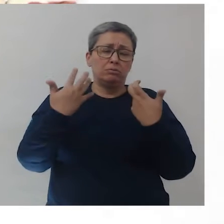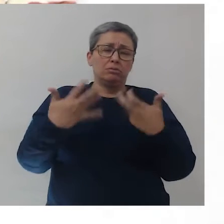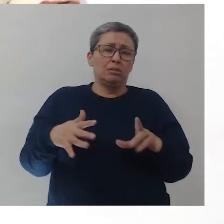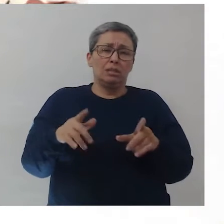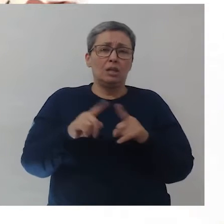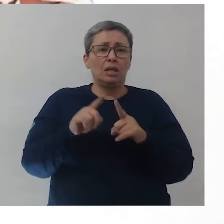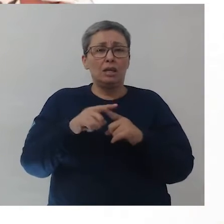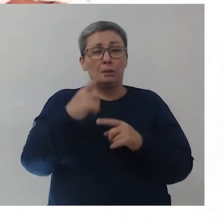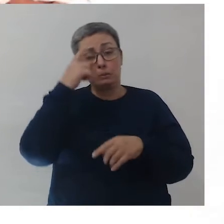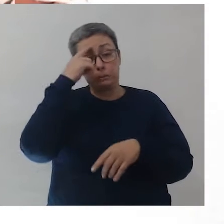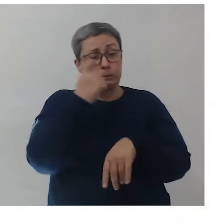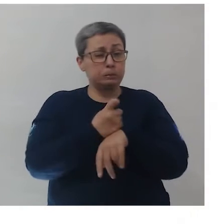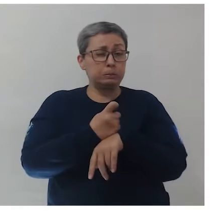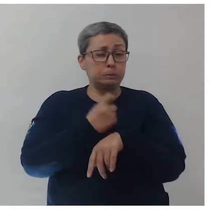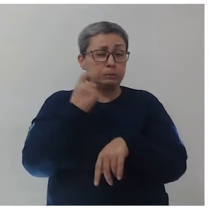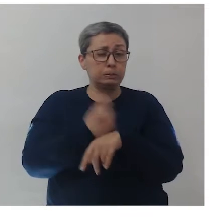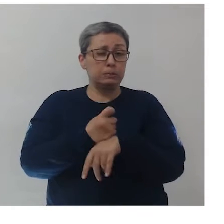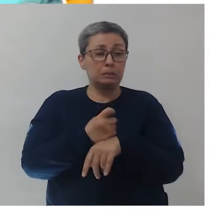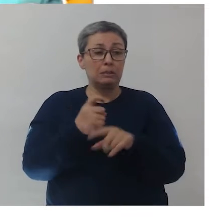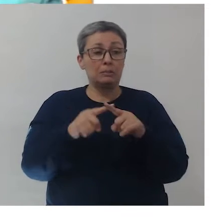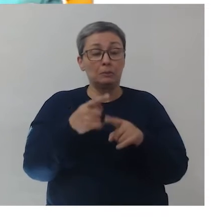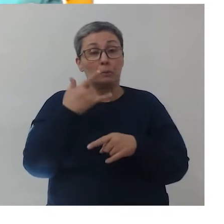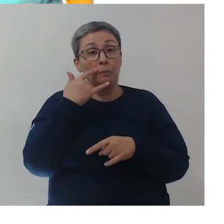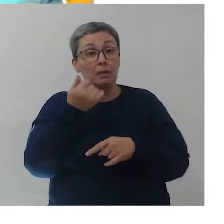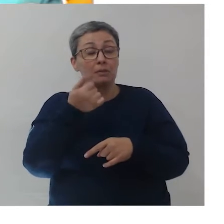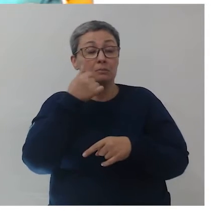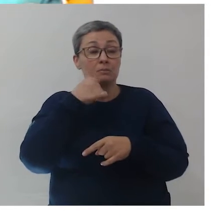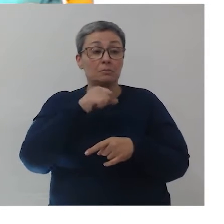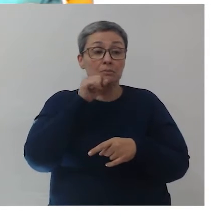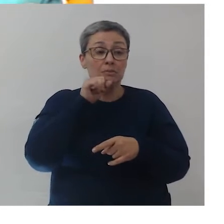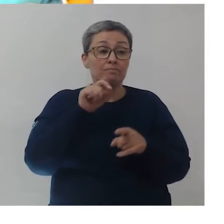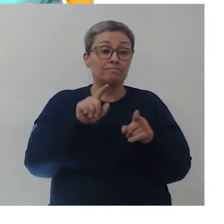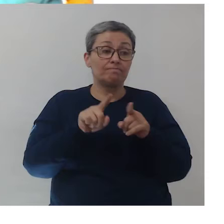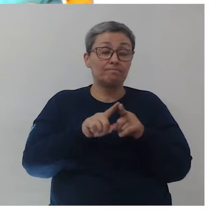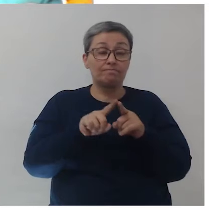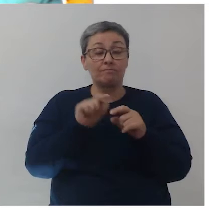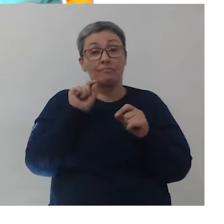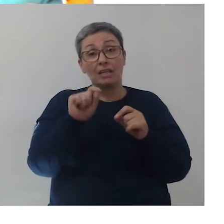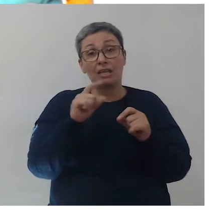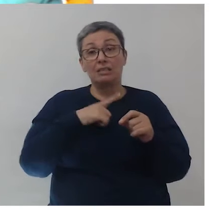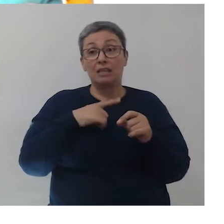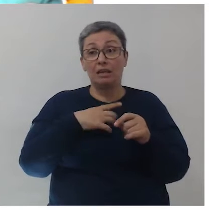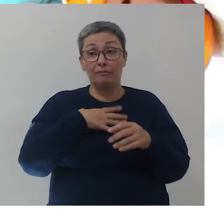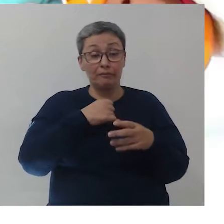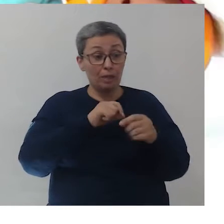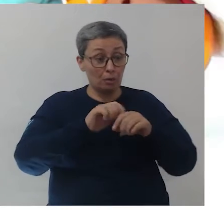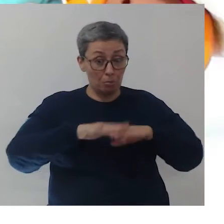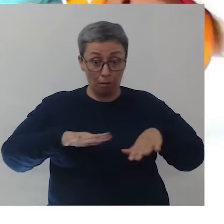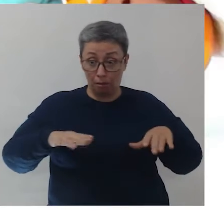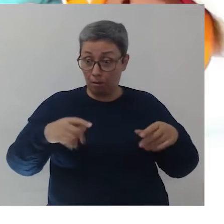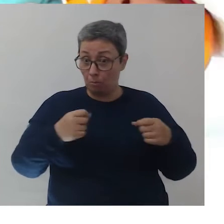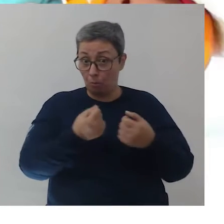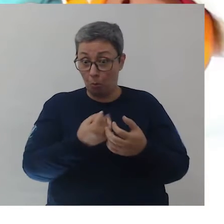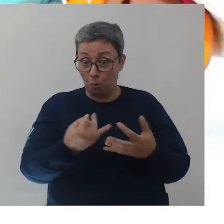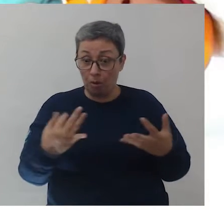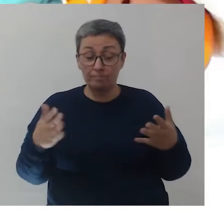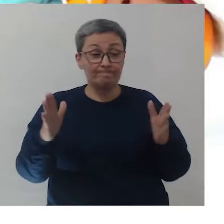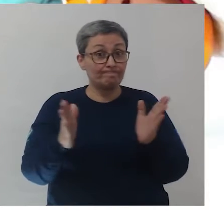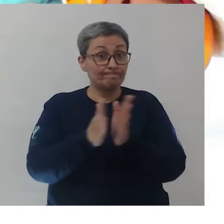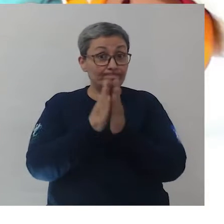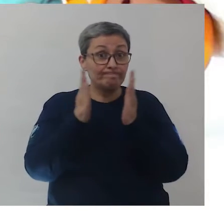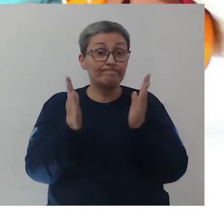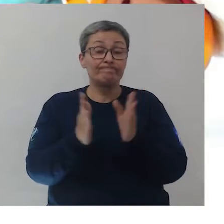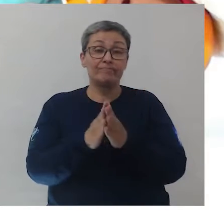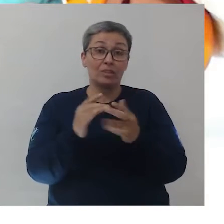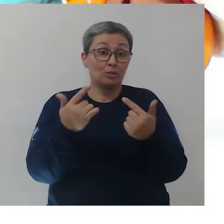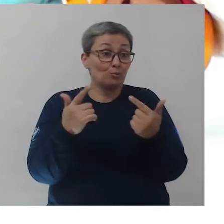então eu era cabeça muito dura. E meus pais tinham muitos filhos, né? Muitos filhos, pobres,